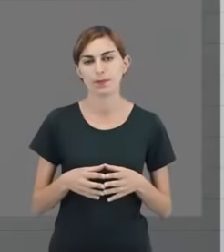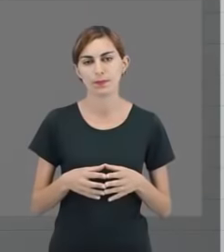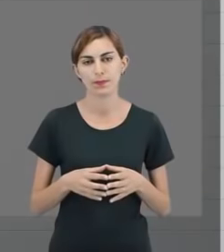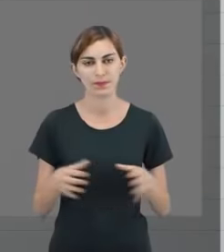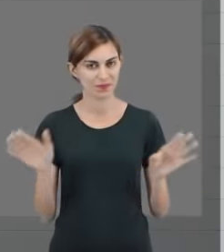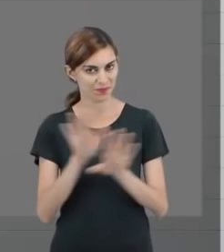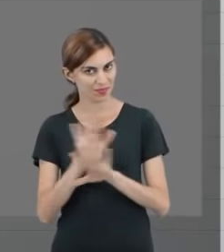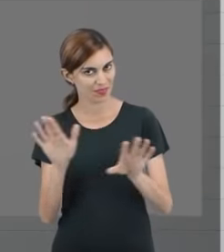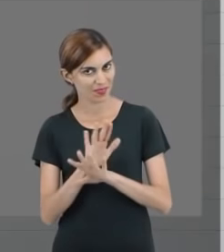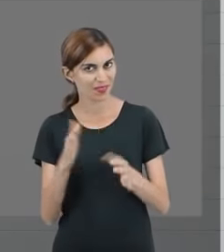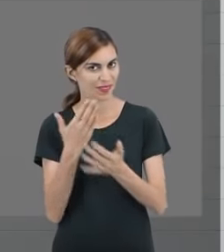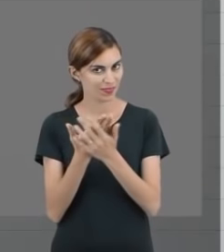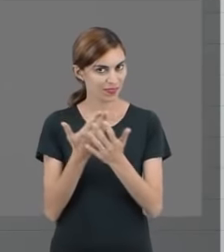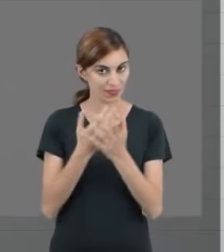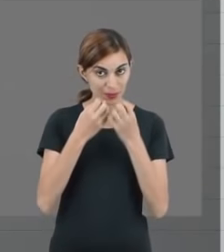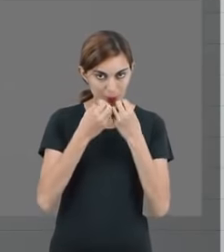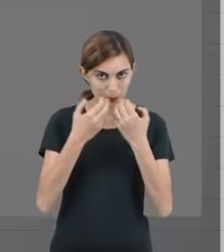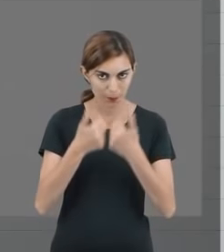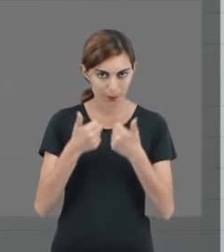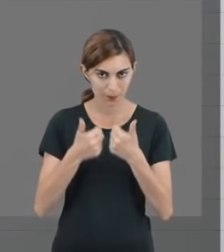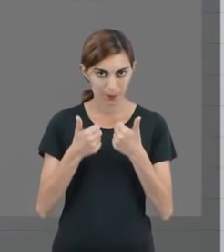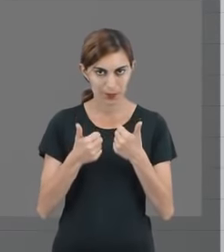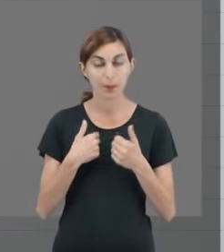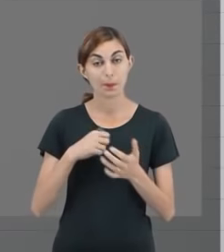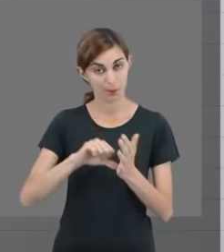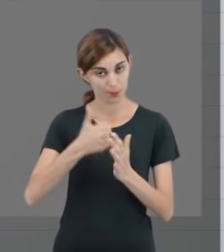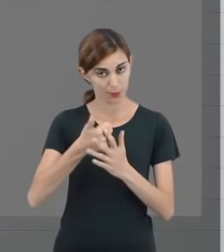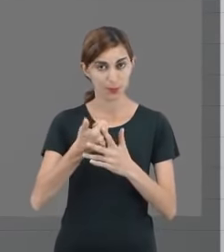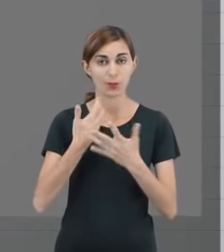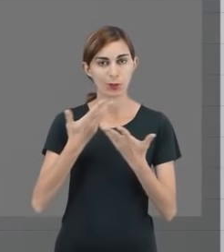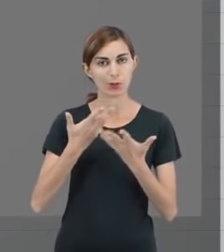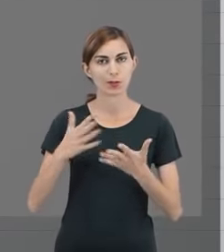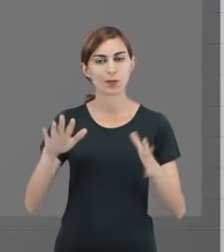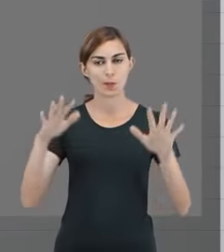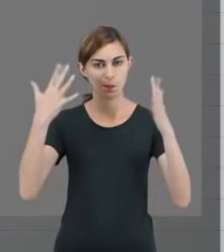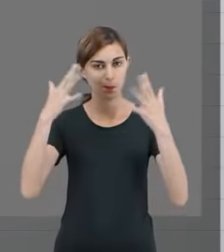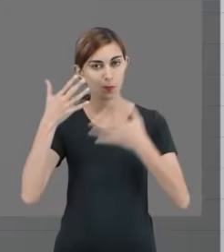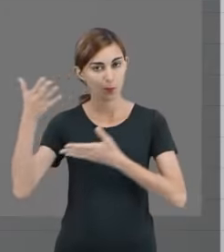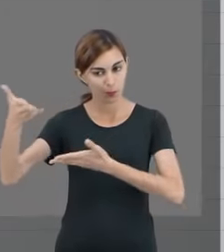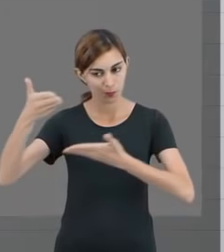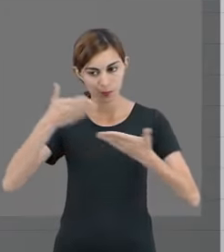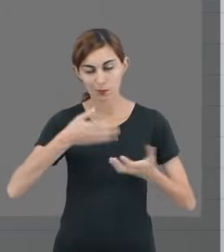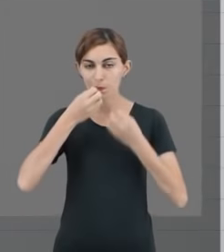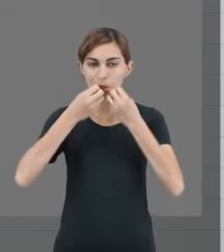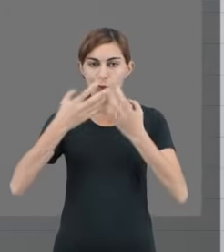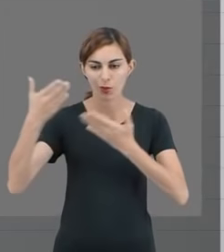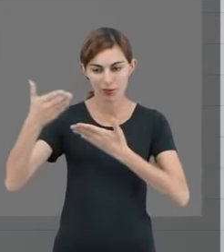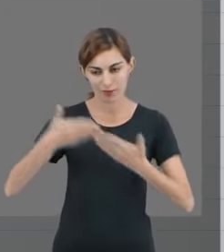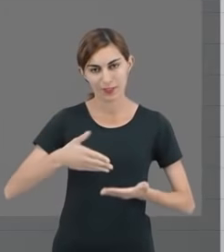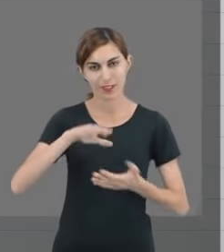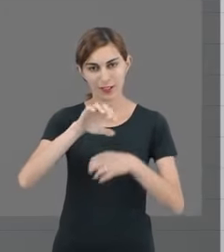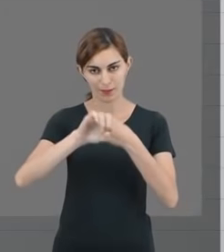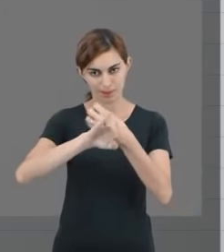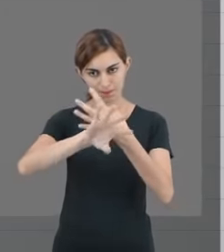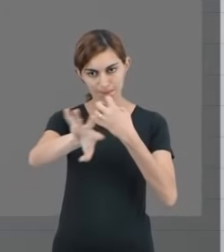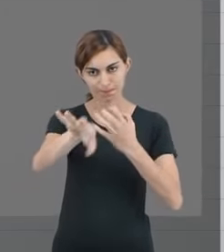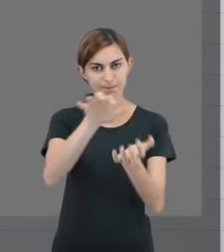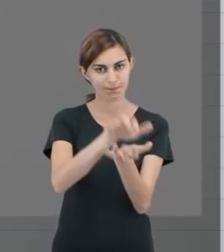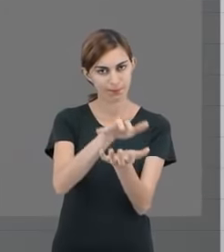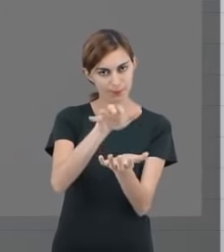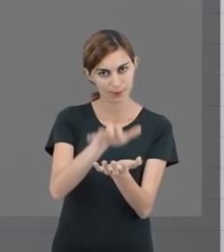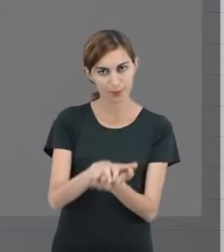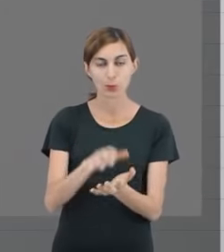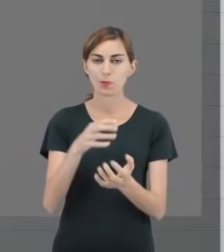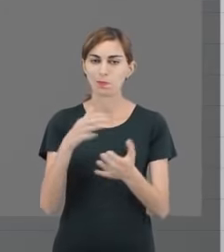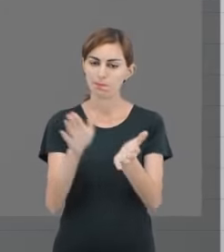Olá, caro estudante, tudo bem? Em primeiro lugar, eu queria lhe dar as boas-vindas à EAD Pernambuco e parabenizá-lo